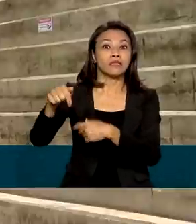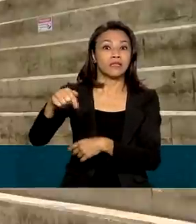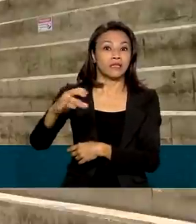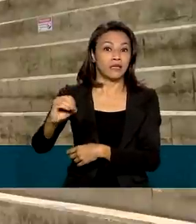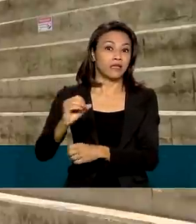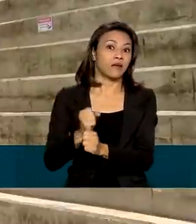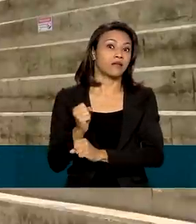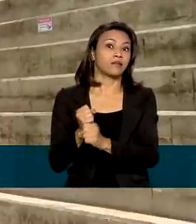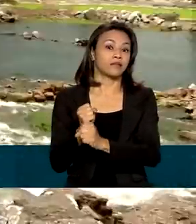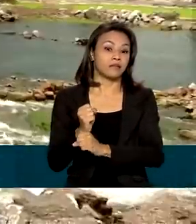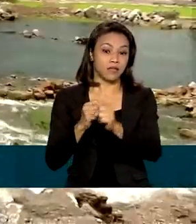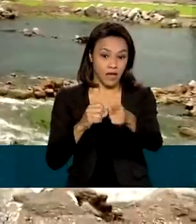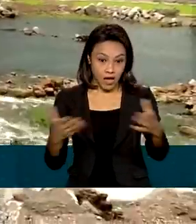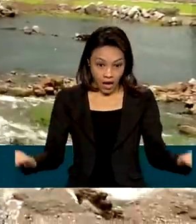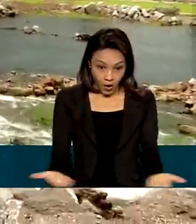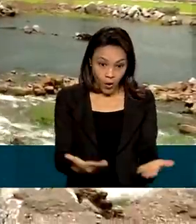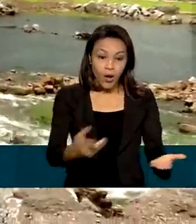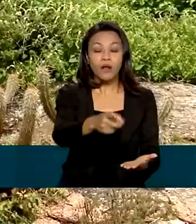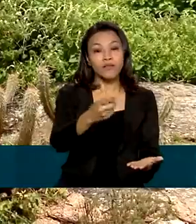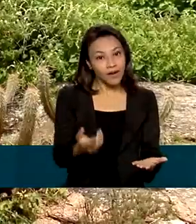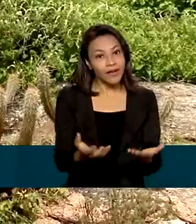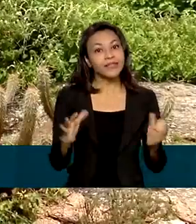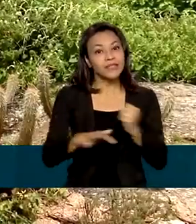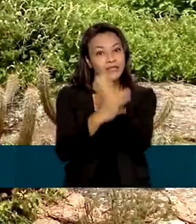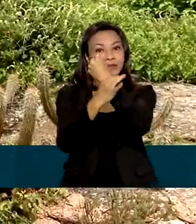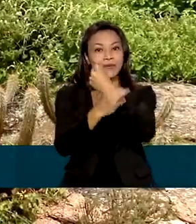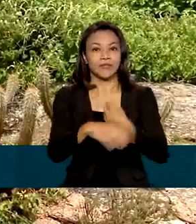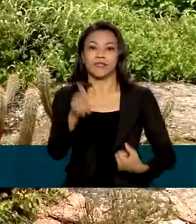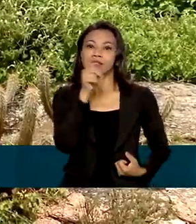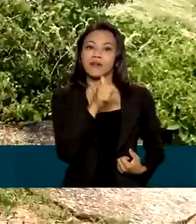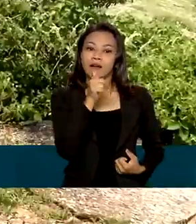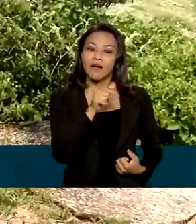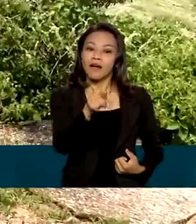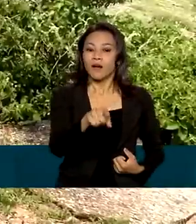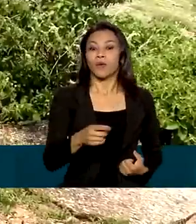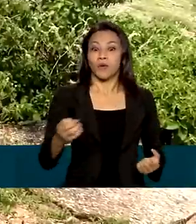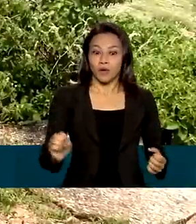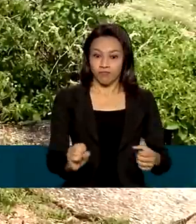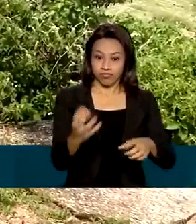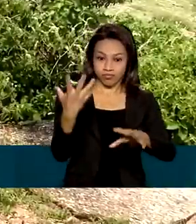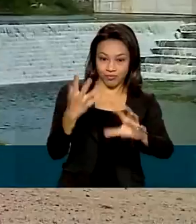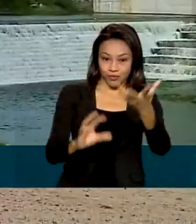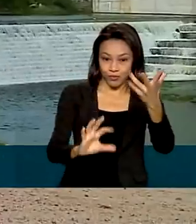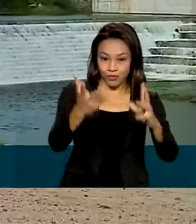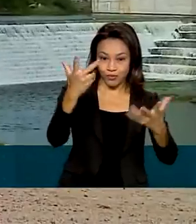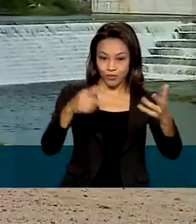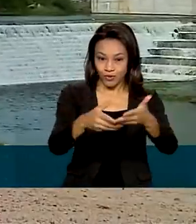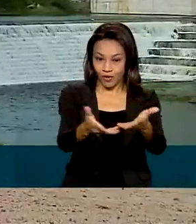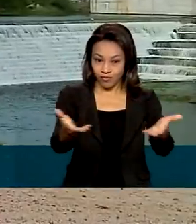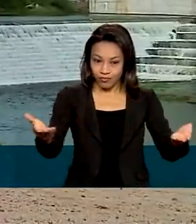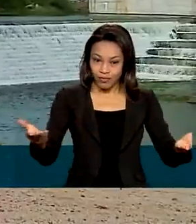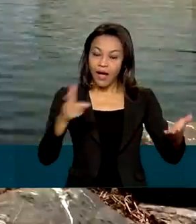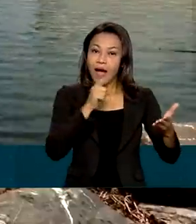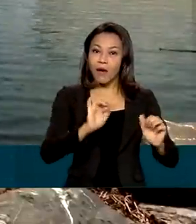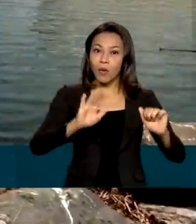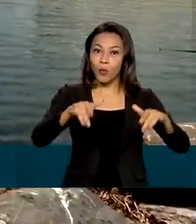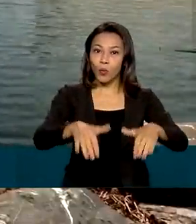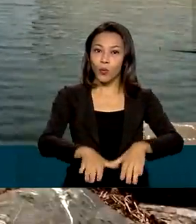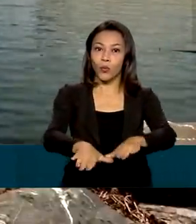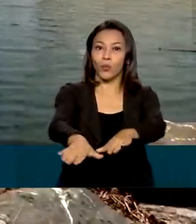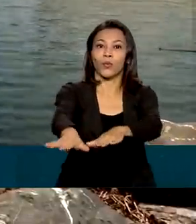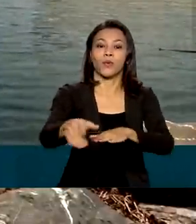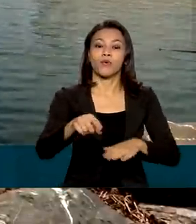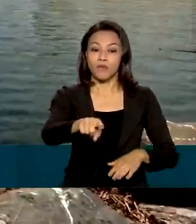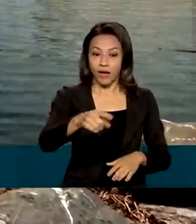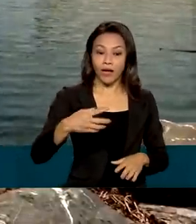gerar segurança hídrica na região do Ceridó, surge em meio à paisagem sertaneja. A água chega com a promessa